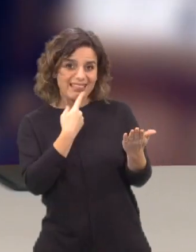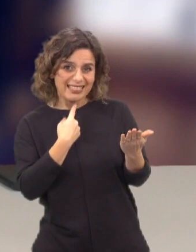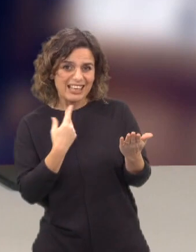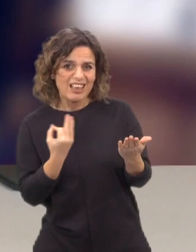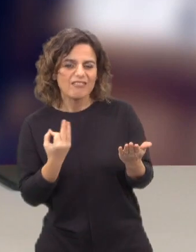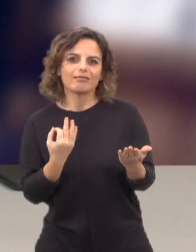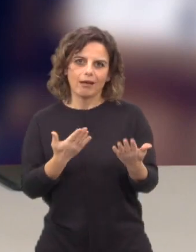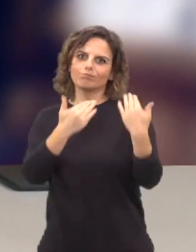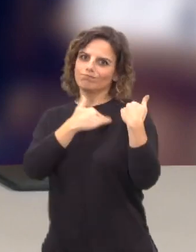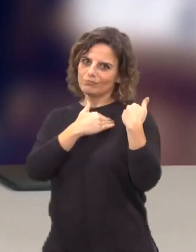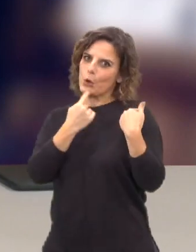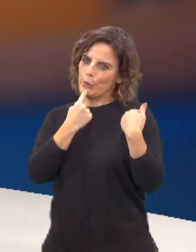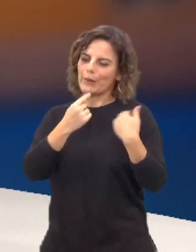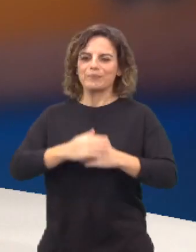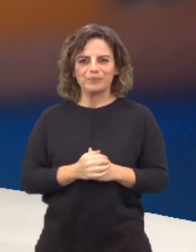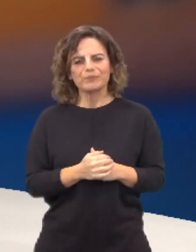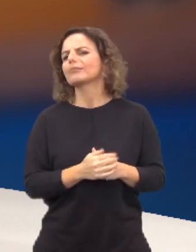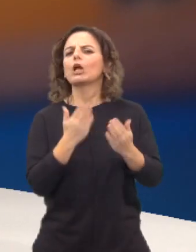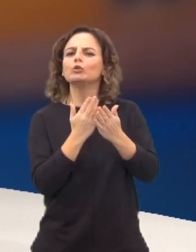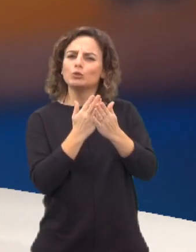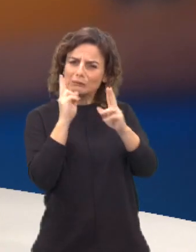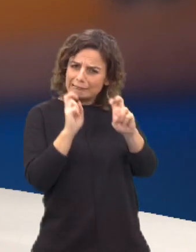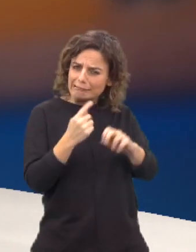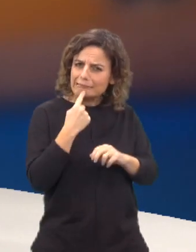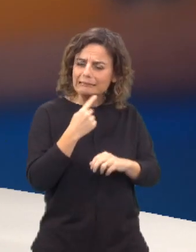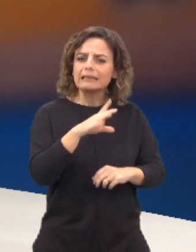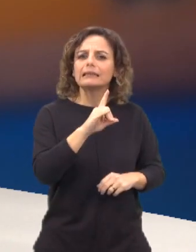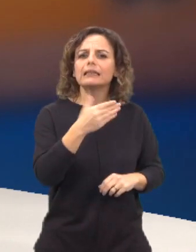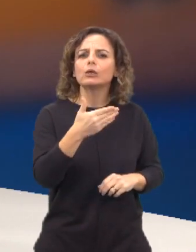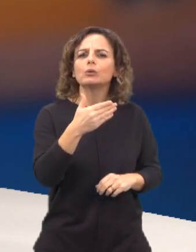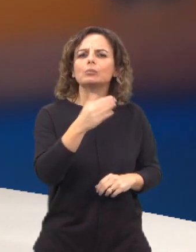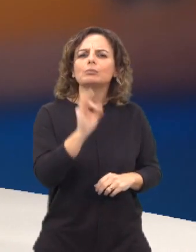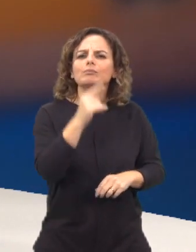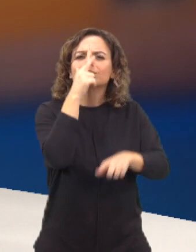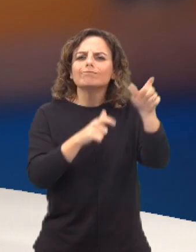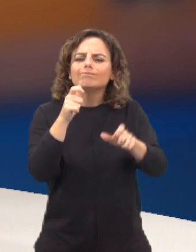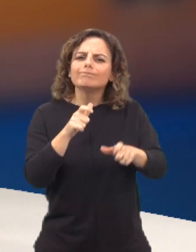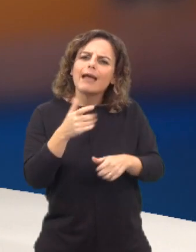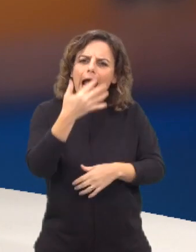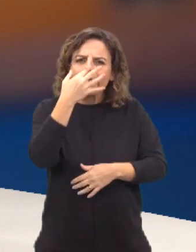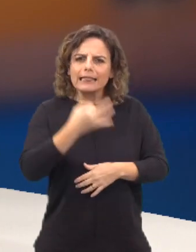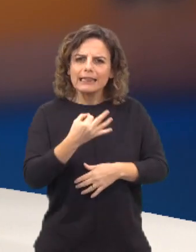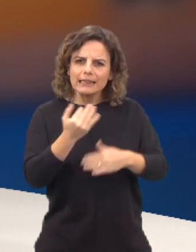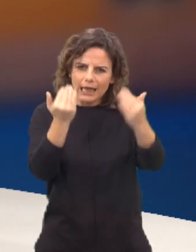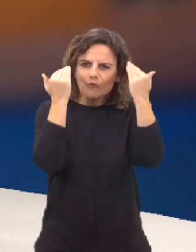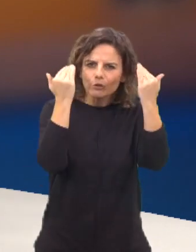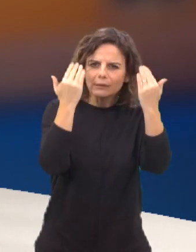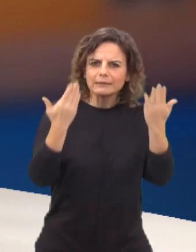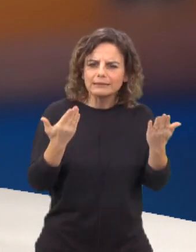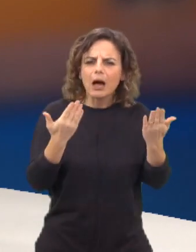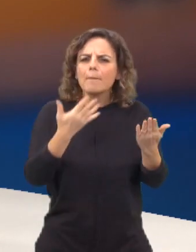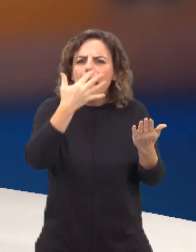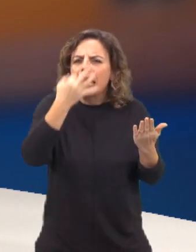com muita responsabilidade. No mesmo estudo, é referido que 61% dos portugueses continuam a acreditar na informação.